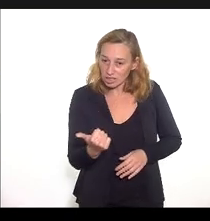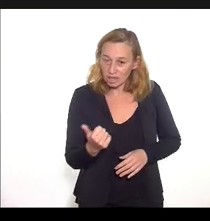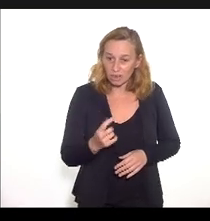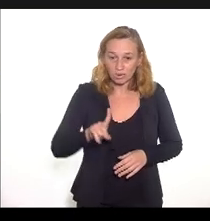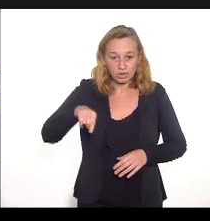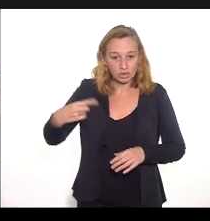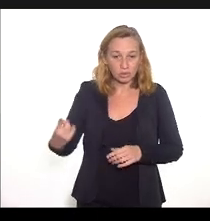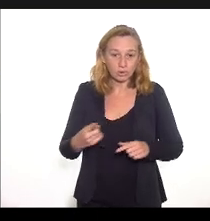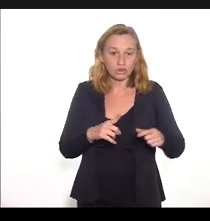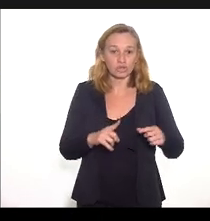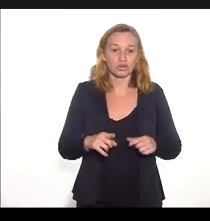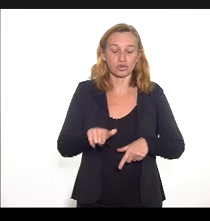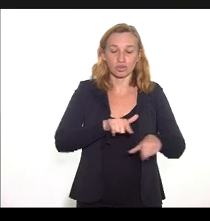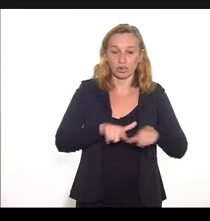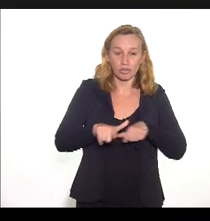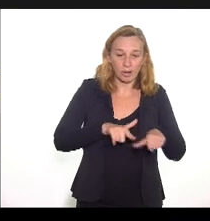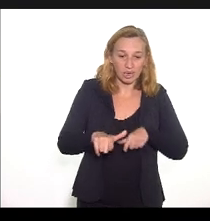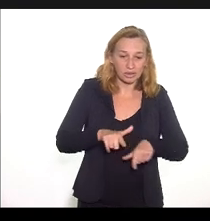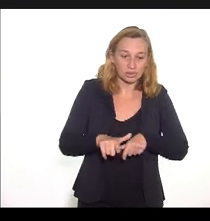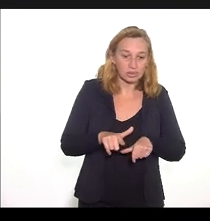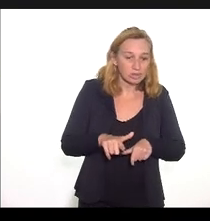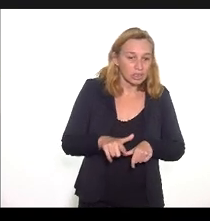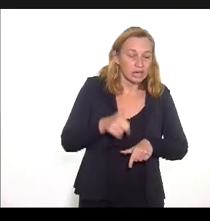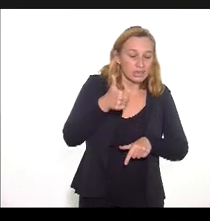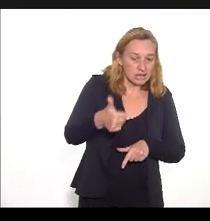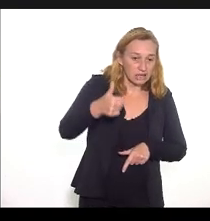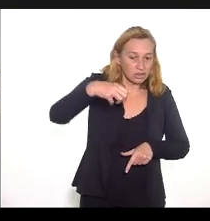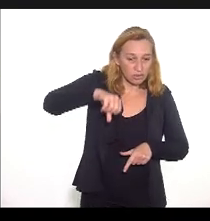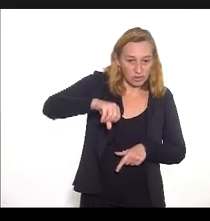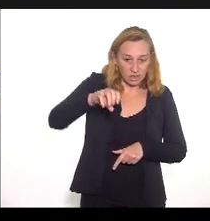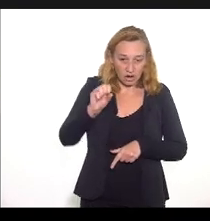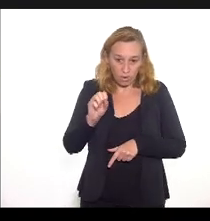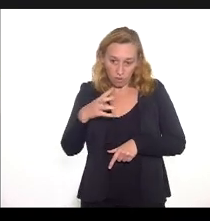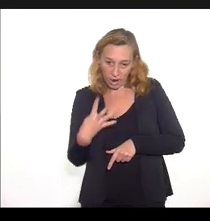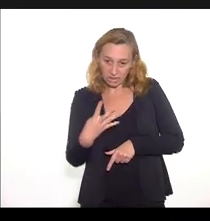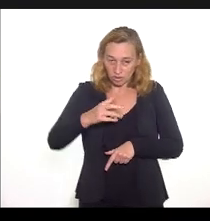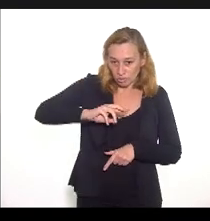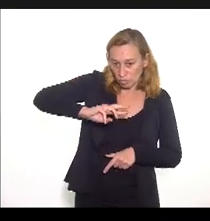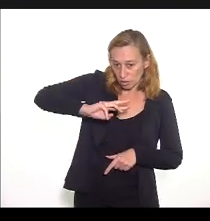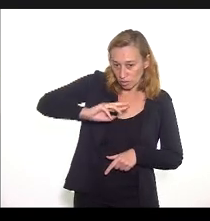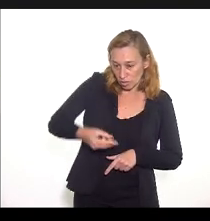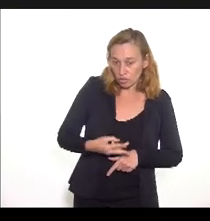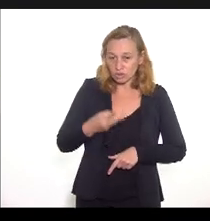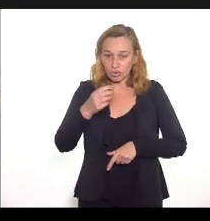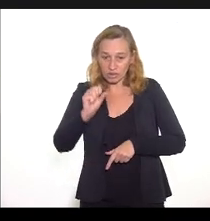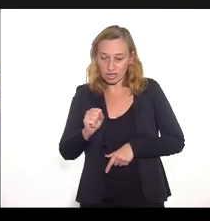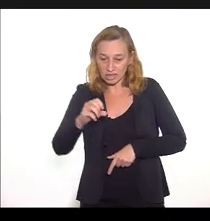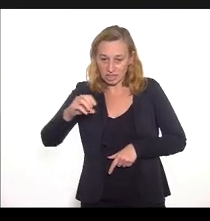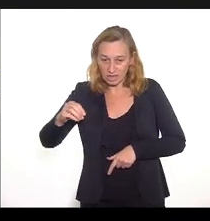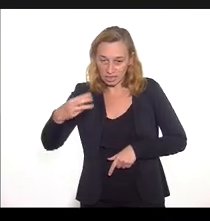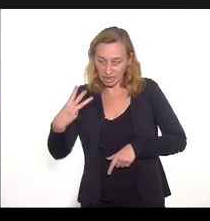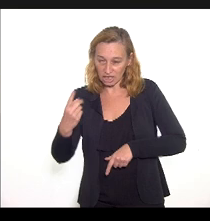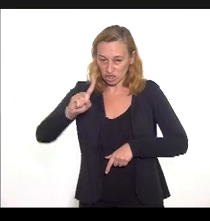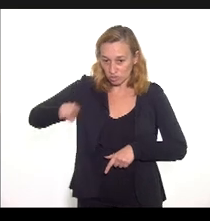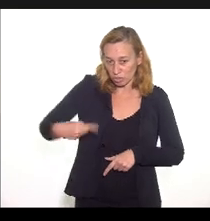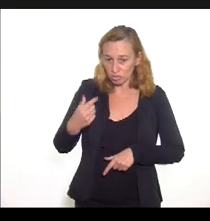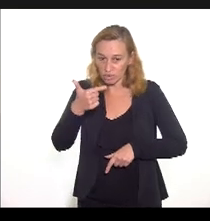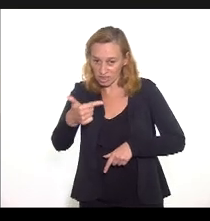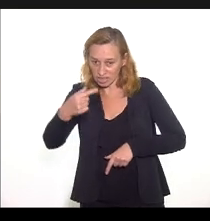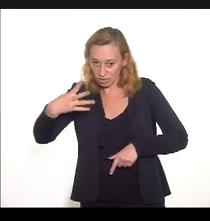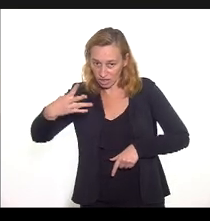subfunções corrente, R$ 194.803.204